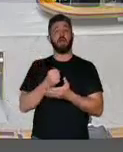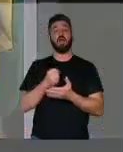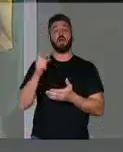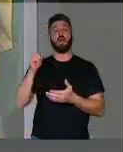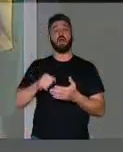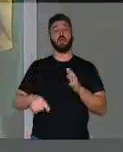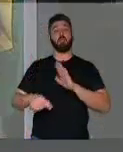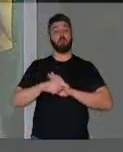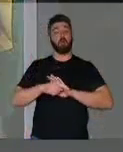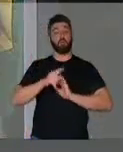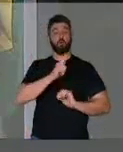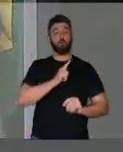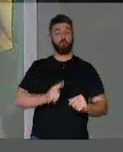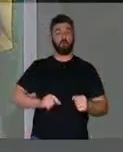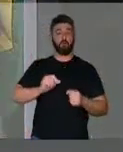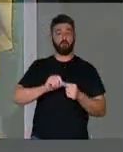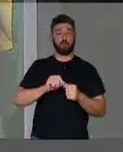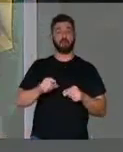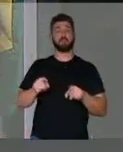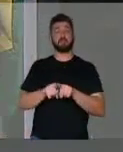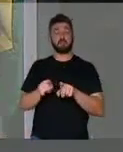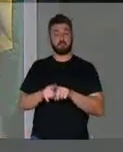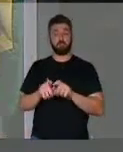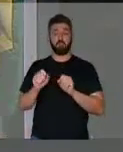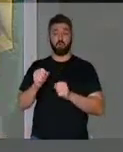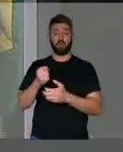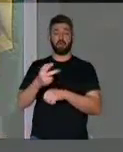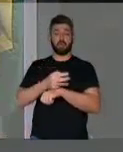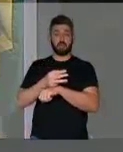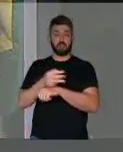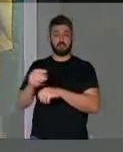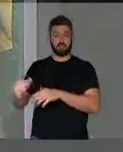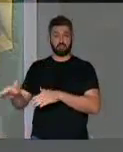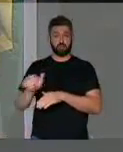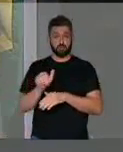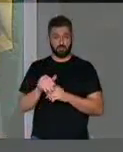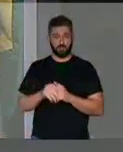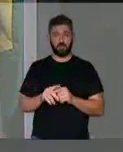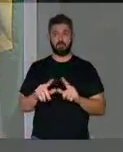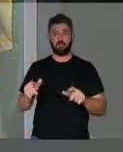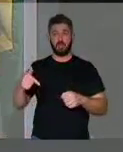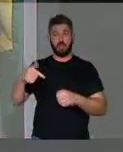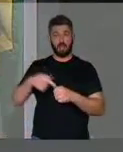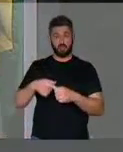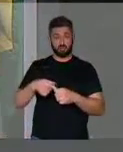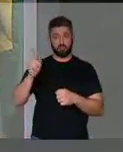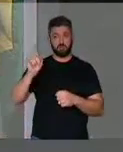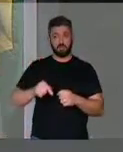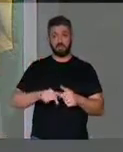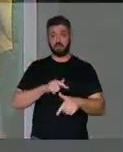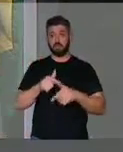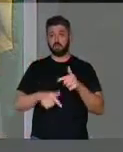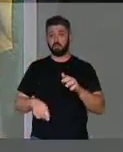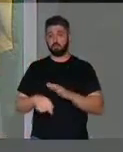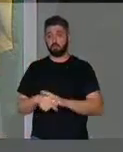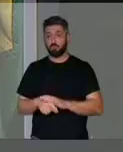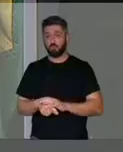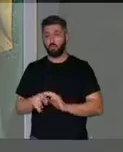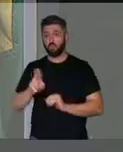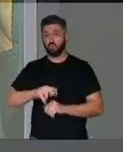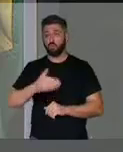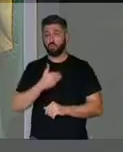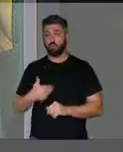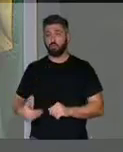essas atividades. Também é importante destacar que o abastecimento nacional de combustíveis é considerado atividade de